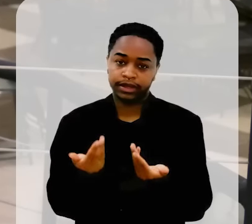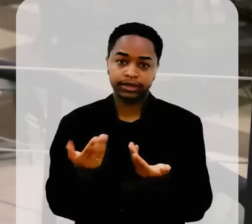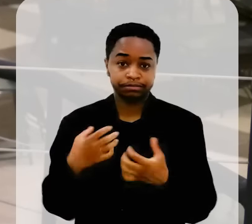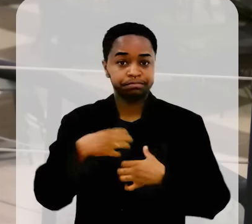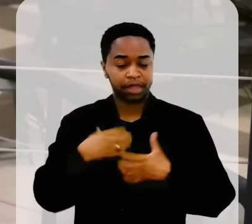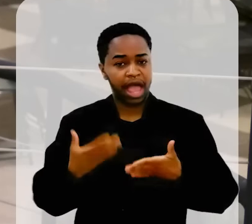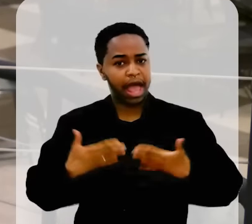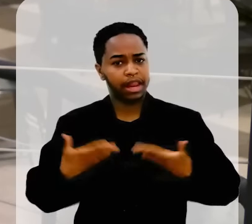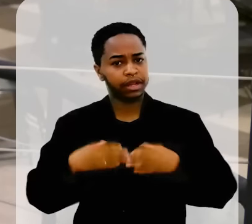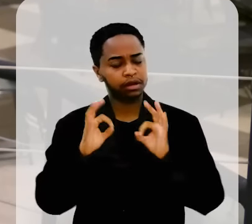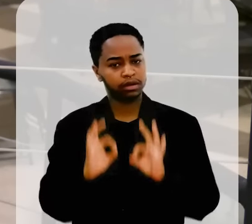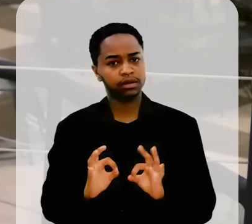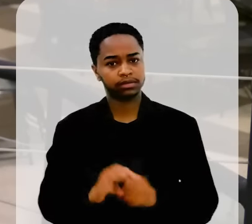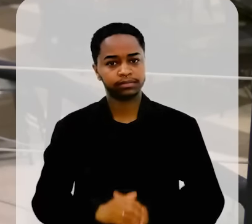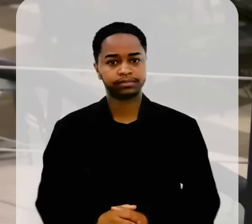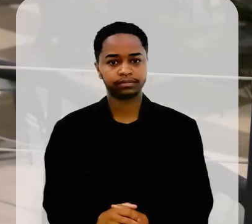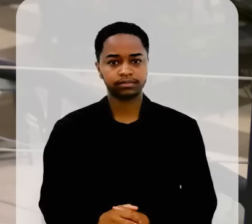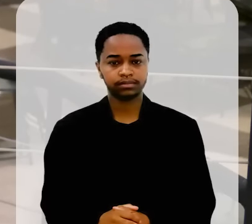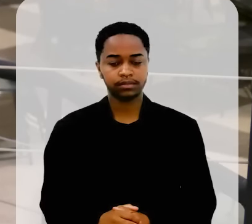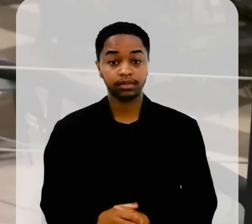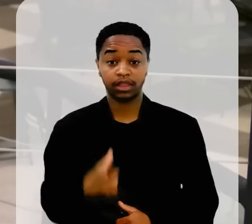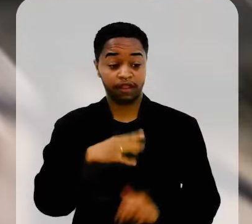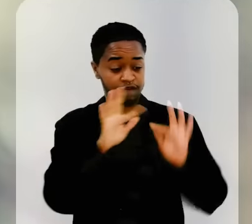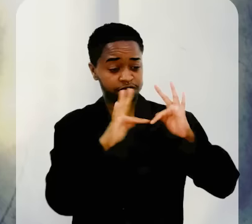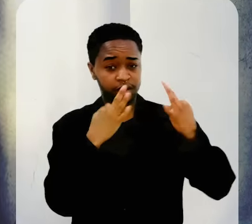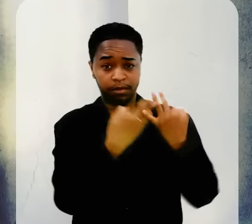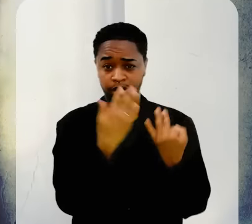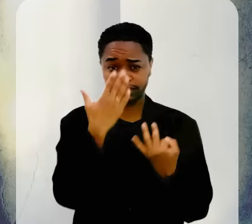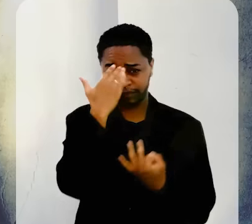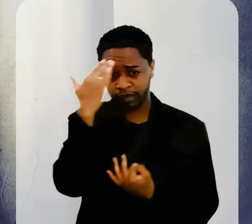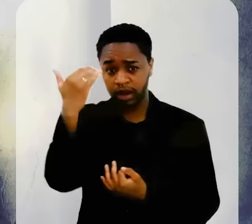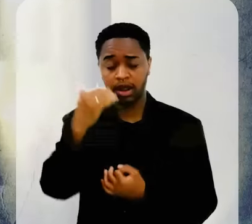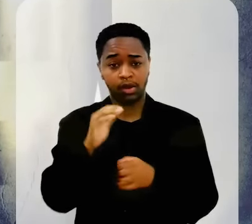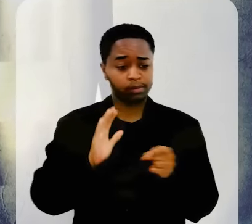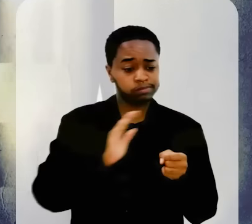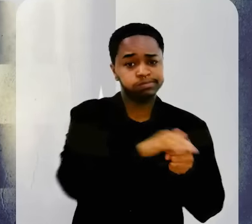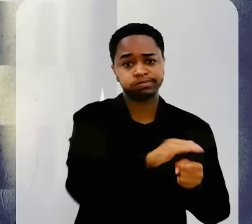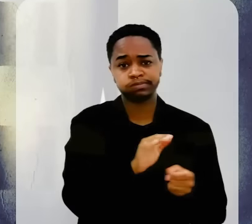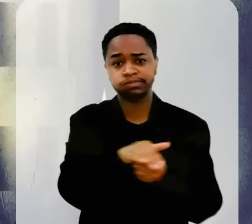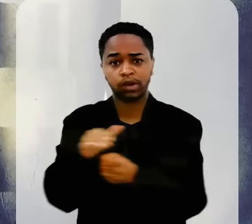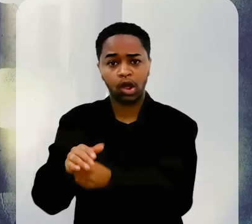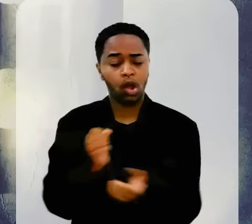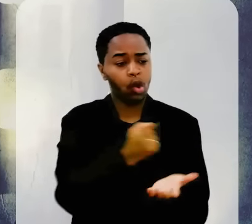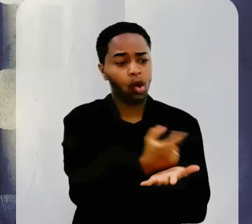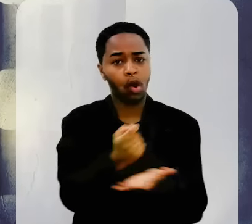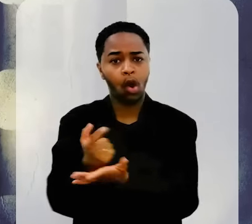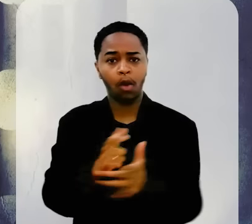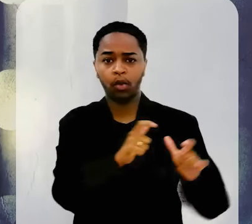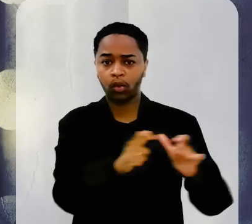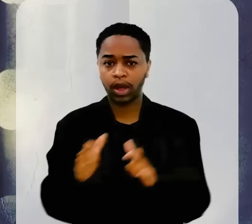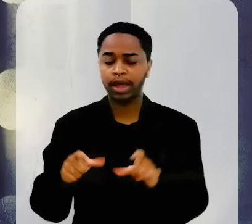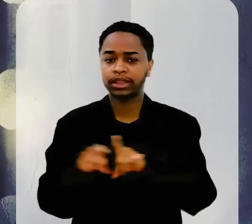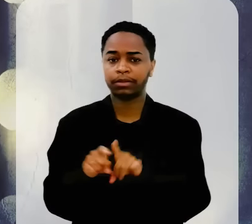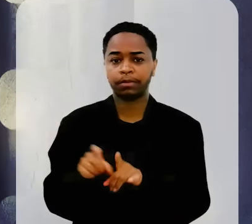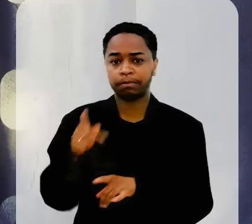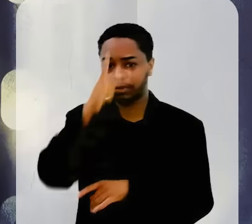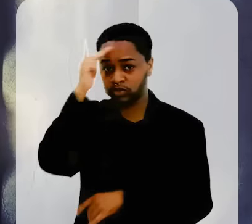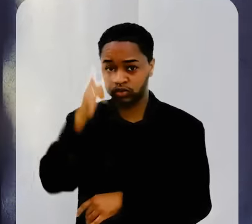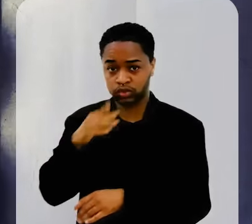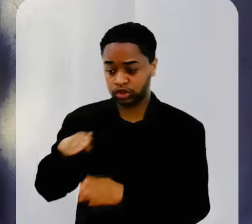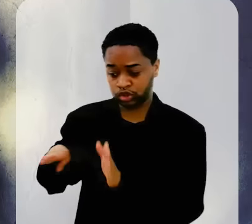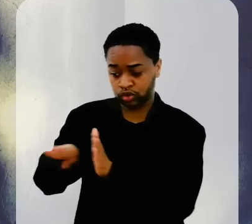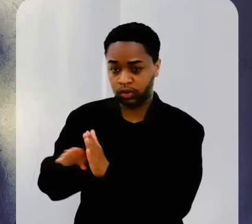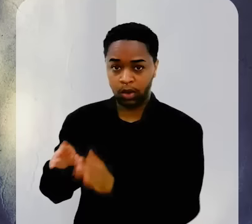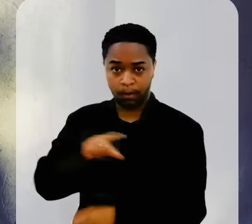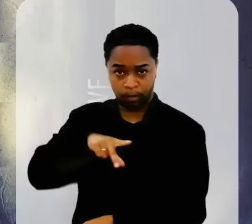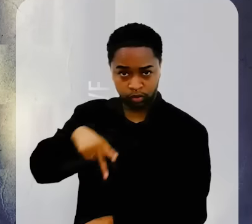uma alegria muito grande. As grandes famílias de colonizadores adquiriram terras. Fazendeiros que